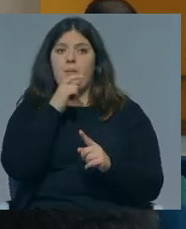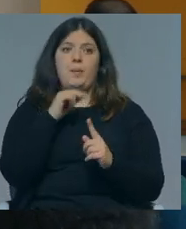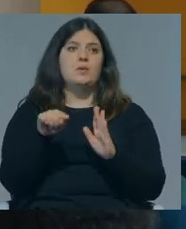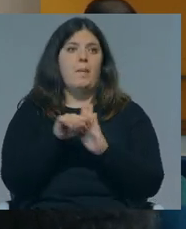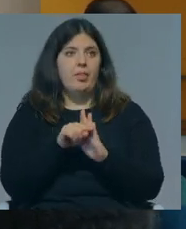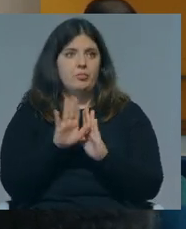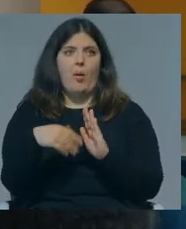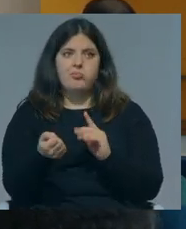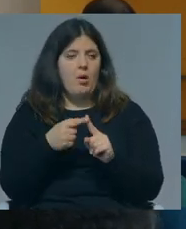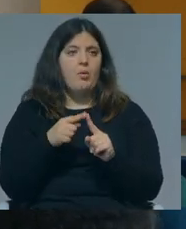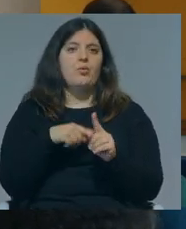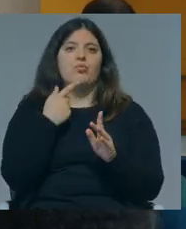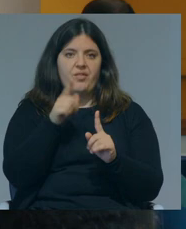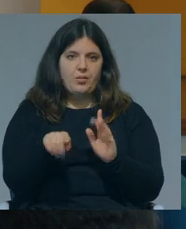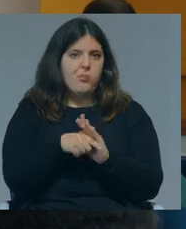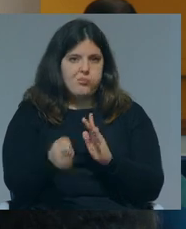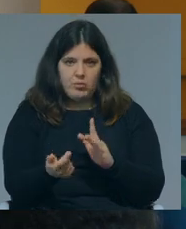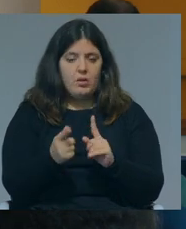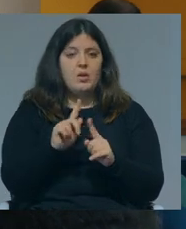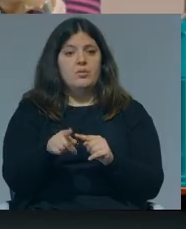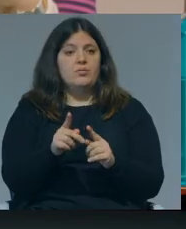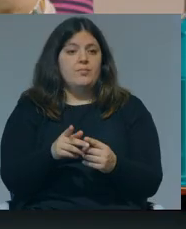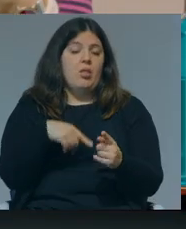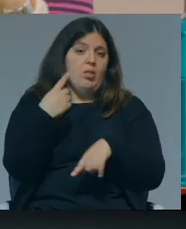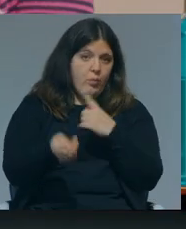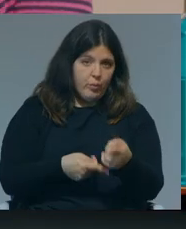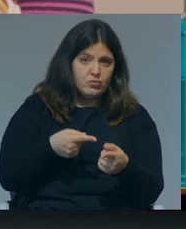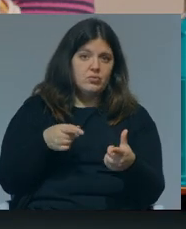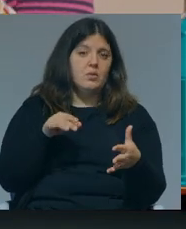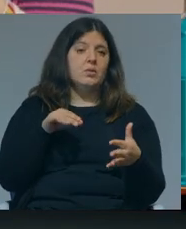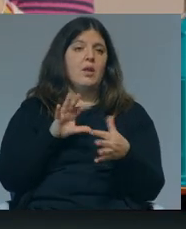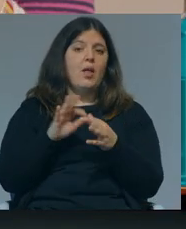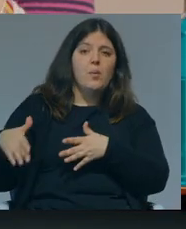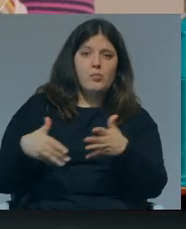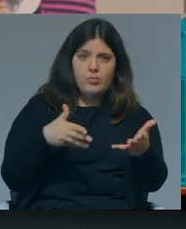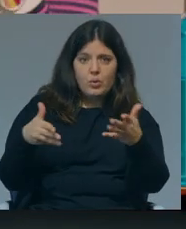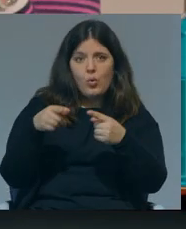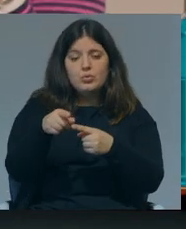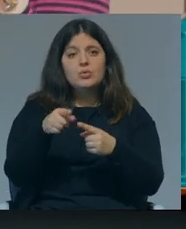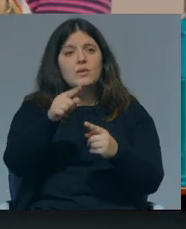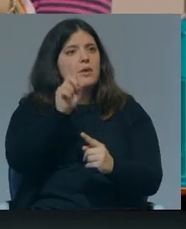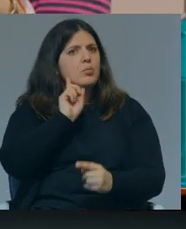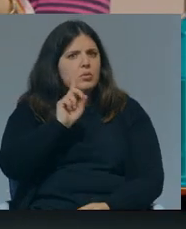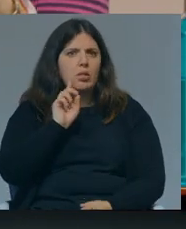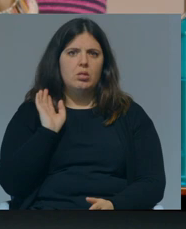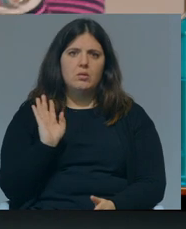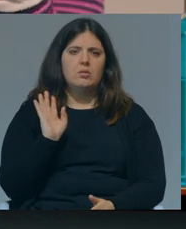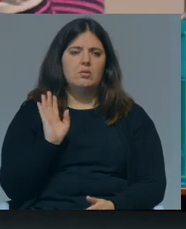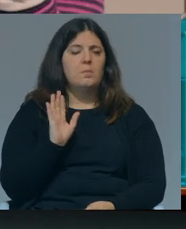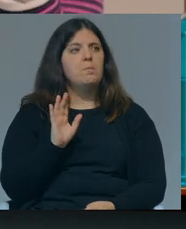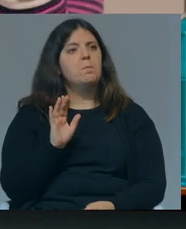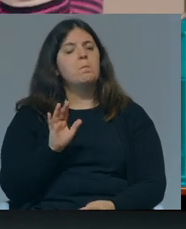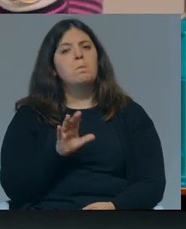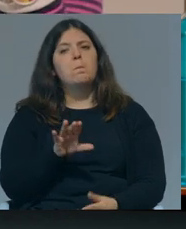com metas e depois não acontece, portanto, isso é um enorme problema, e depois, ao longo do percurso, isso é essencial, quer dizer,